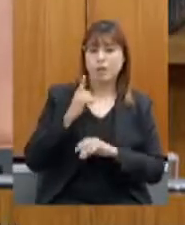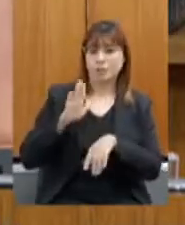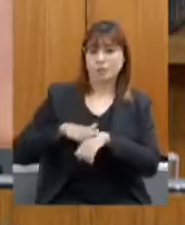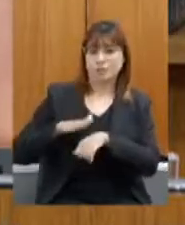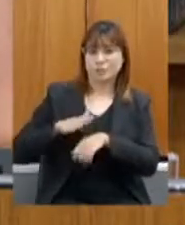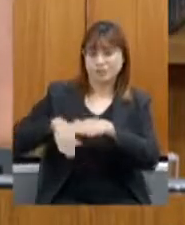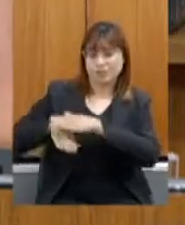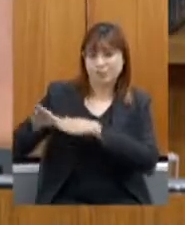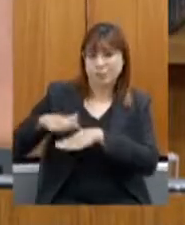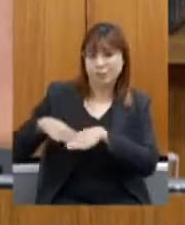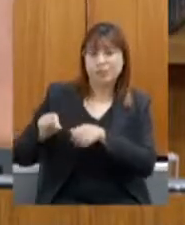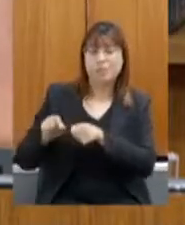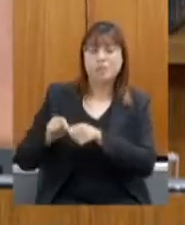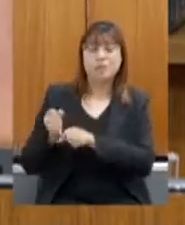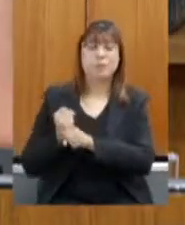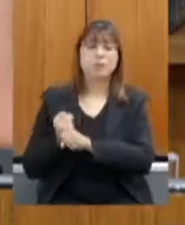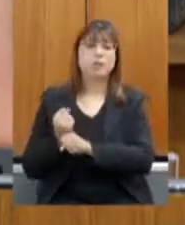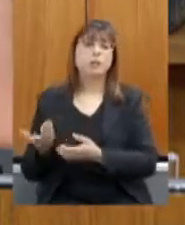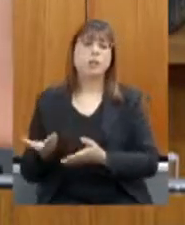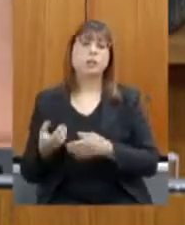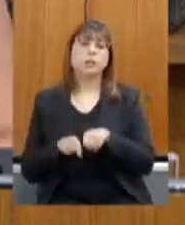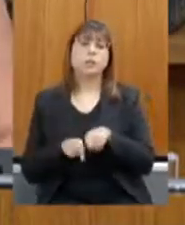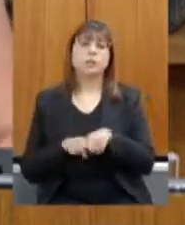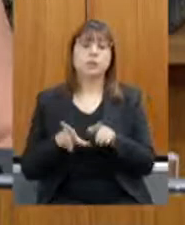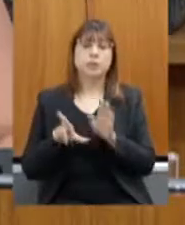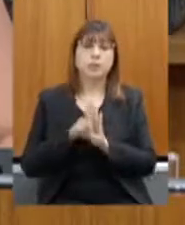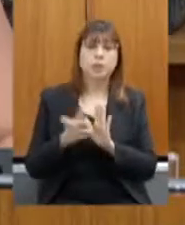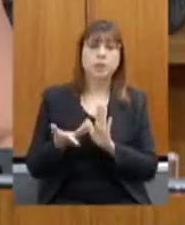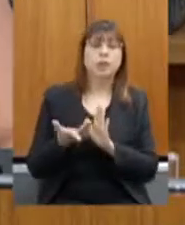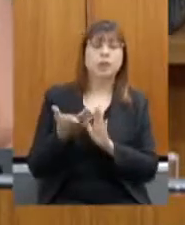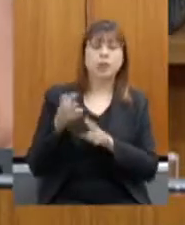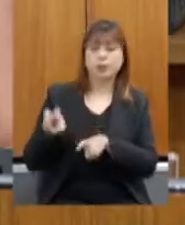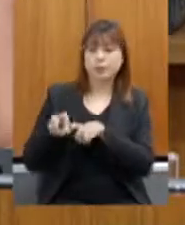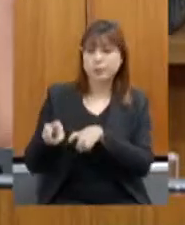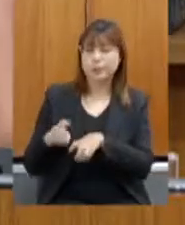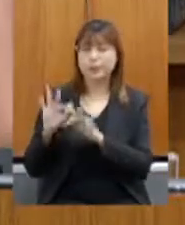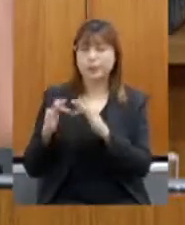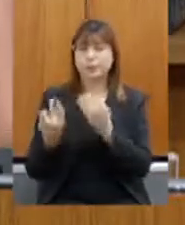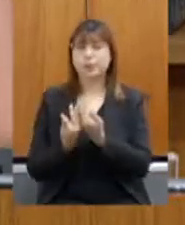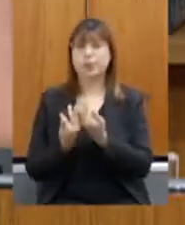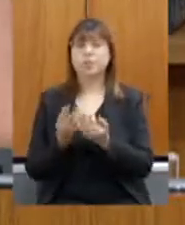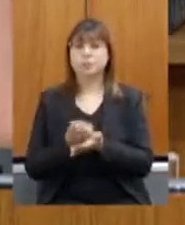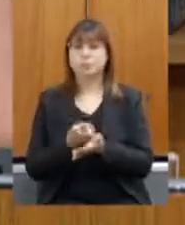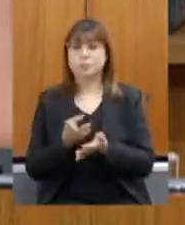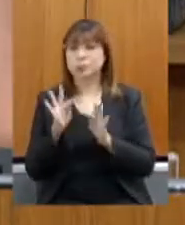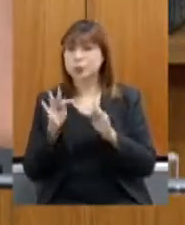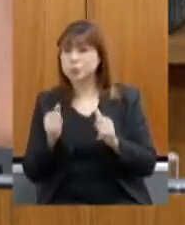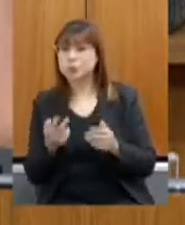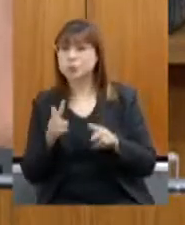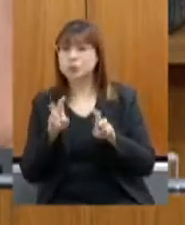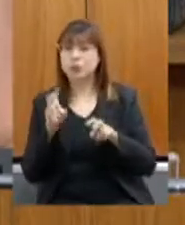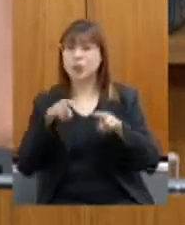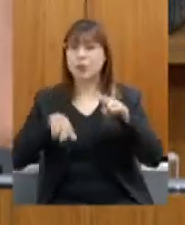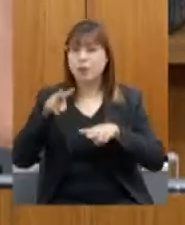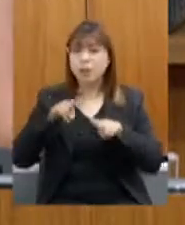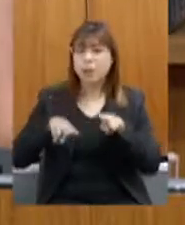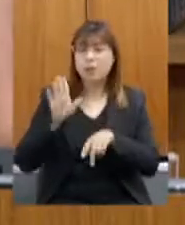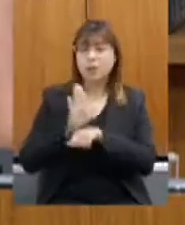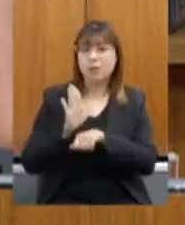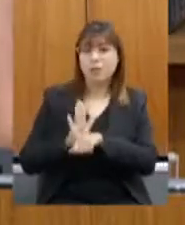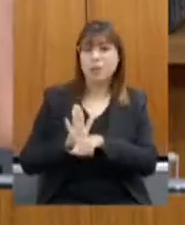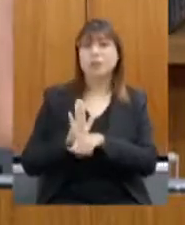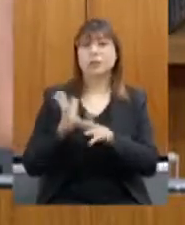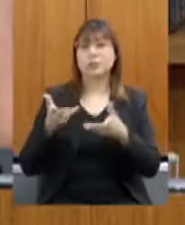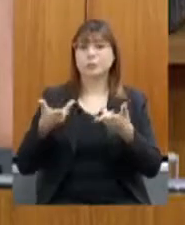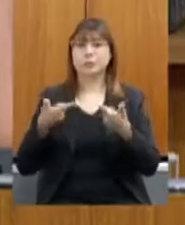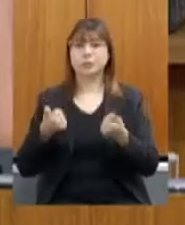regulamentação do cooperativismo e da agricultura familiar, todo o trabalho que vem sendo feito em relação à análise e contribuições para aprimoramento também da